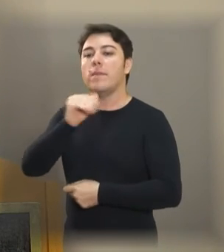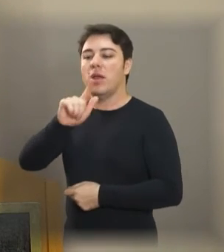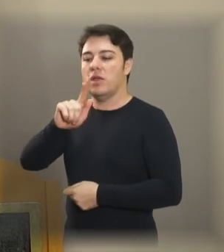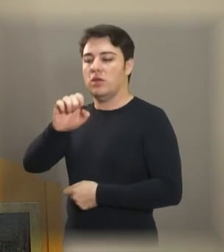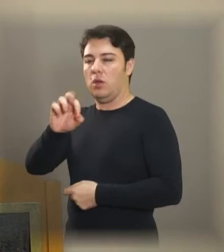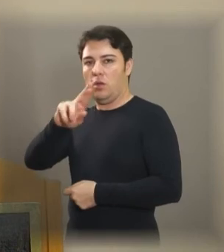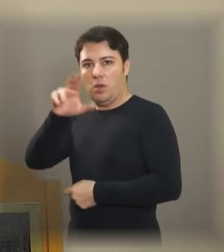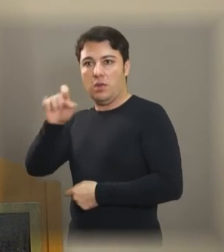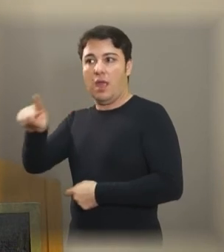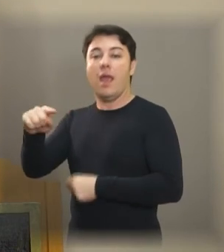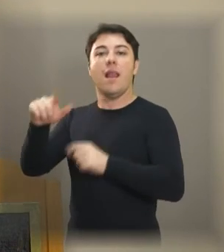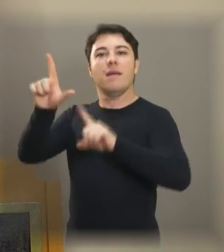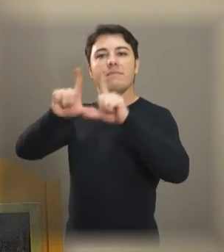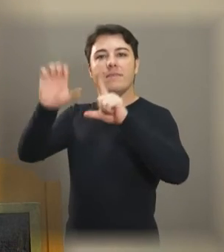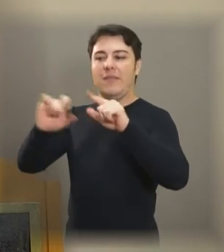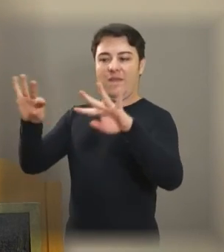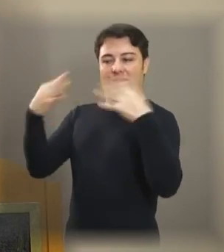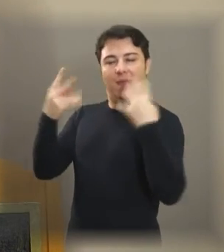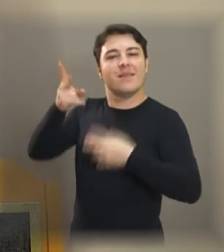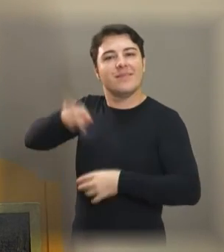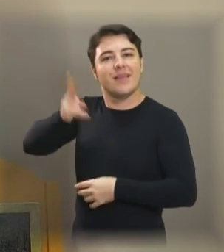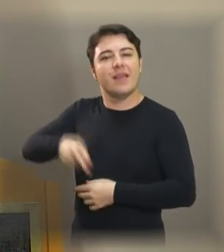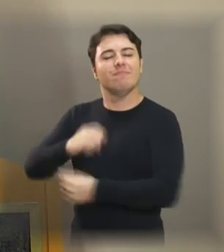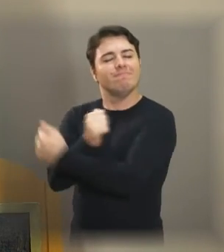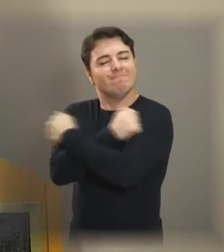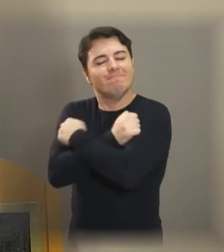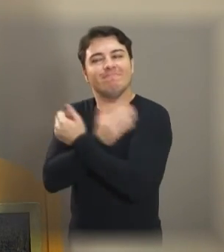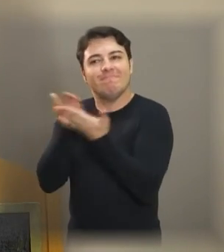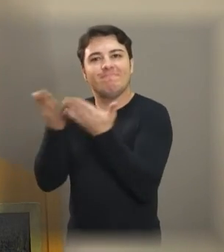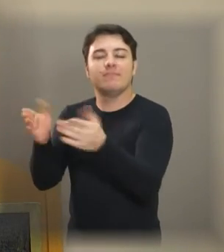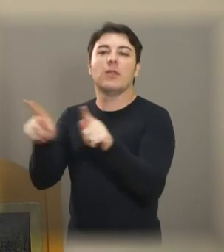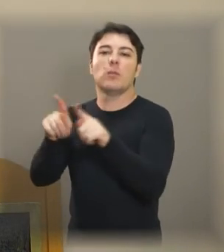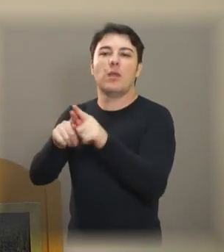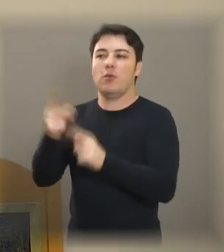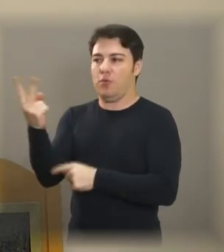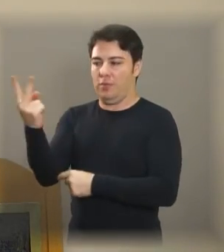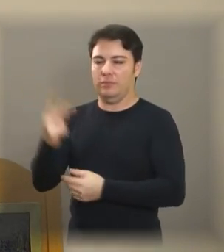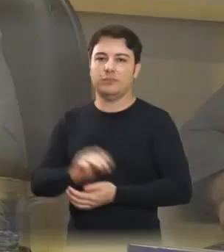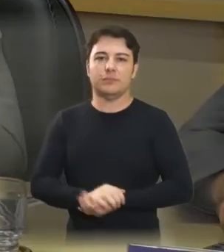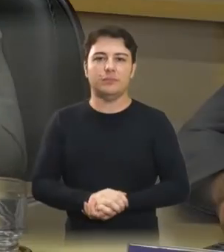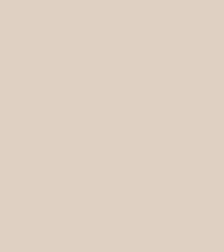todas as sessões da Câmara Municipal de Araraquara. Um abraço, Jorge e Dona Luzia.